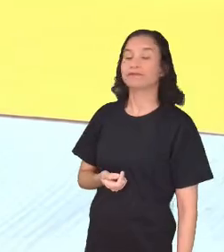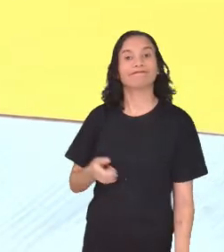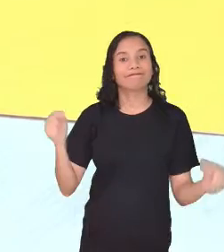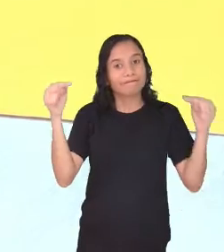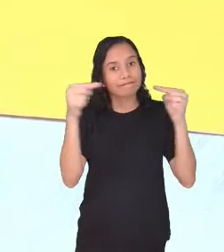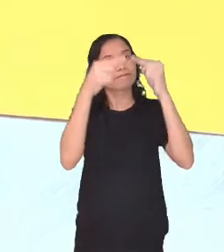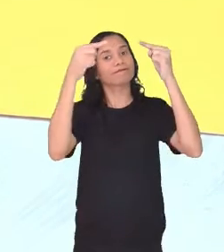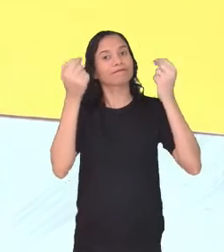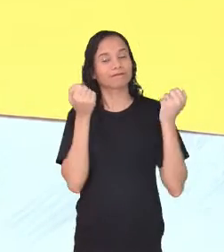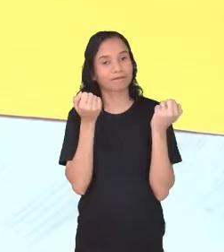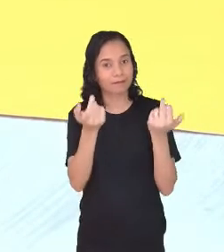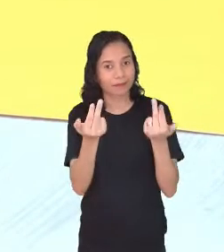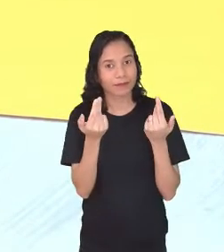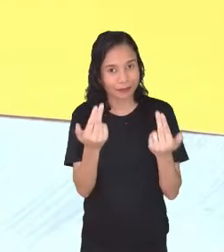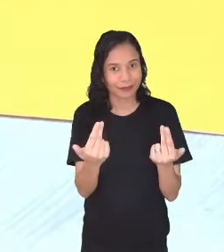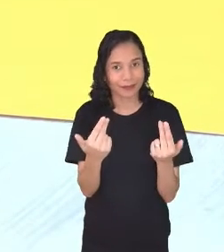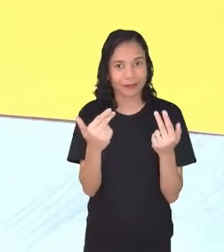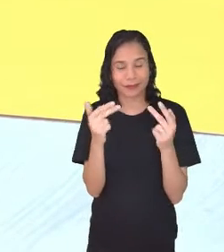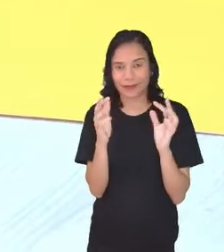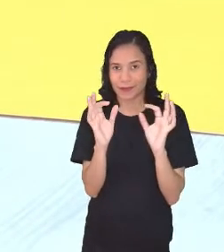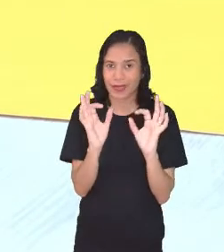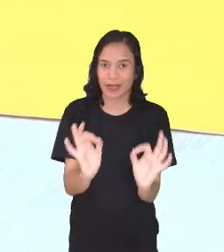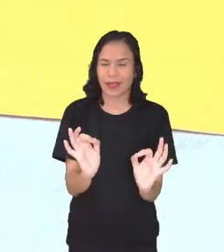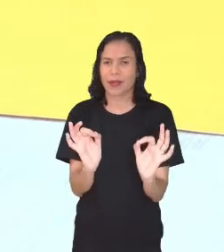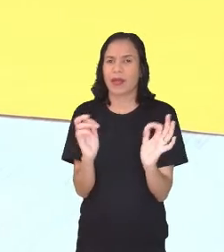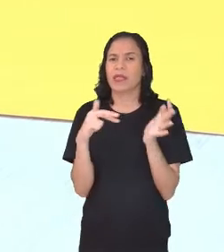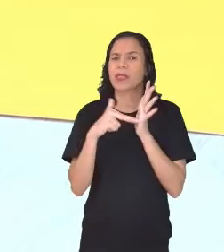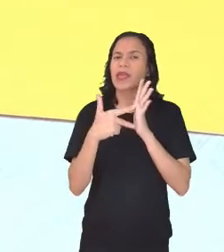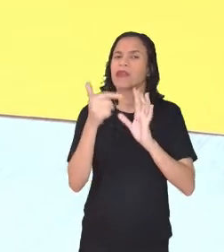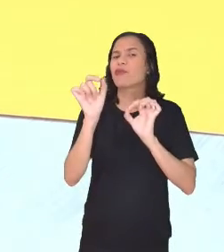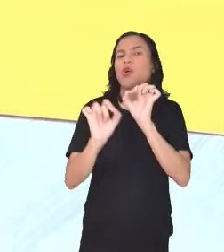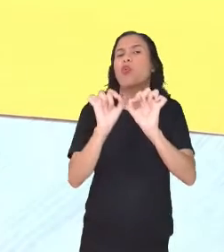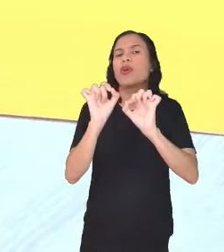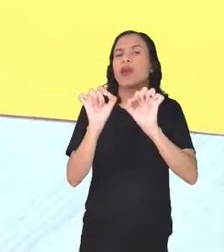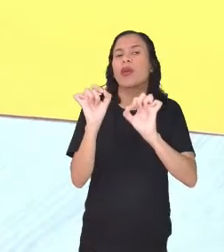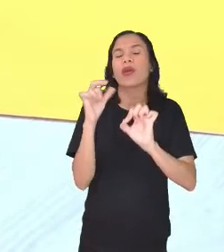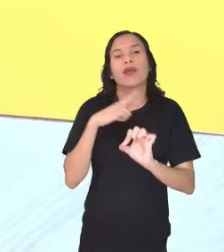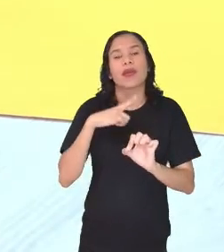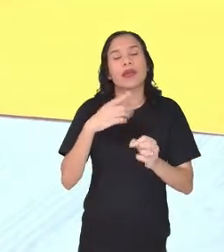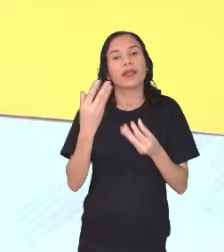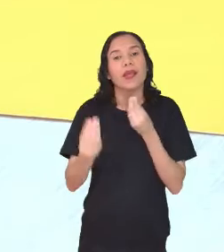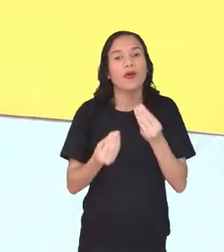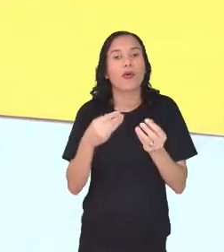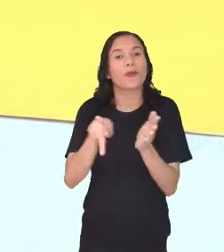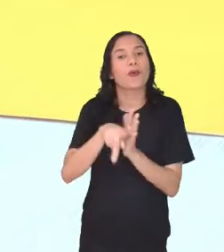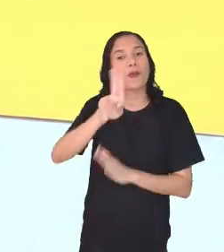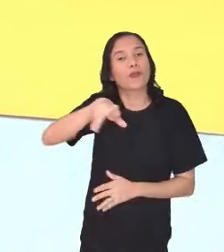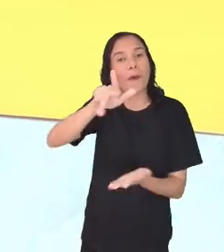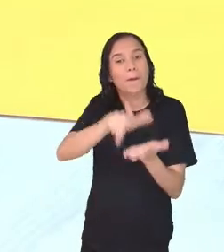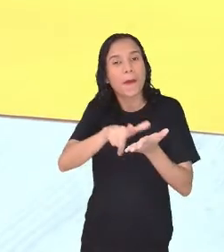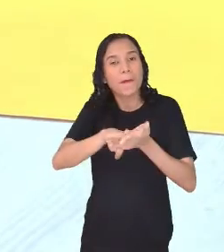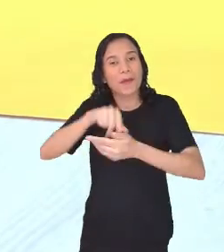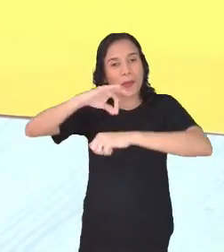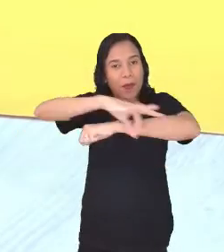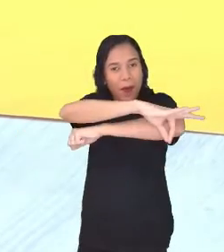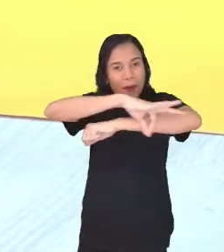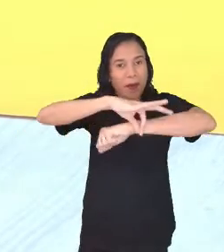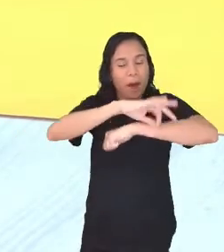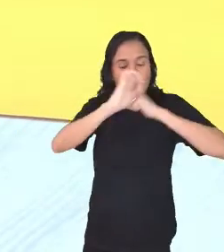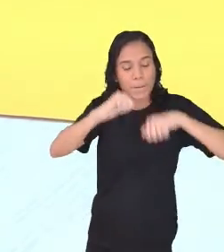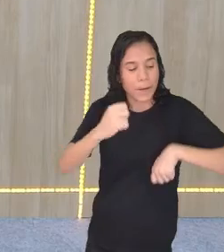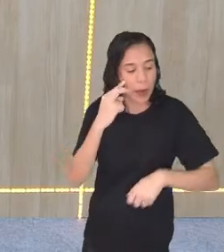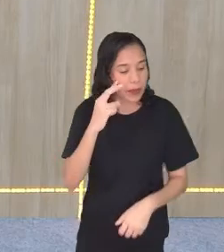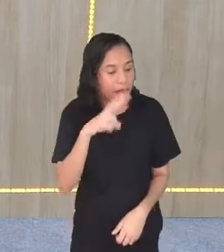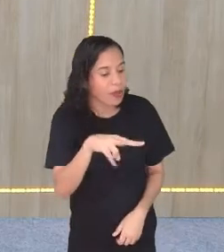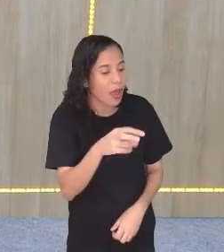Bate certinho, tá? O que que isso significa? Que eu tenho um transferidor de papel e eu posso medir. Você pode chegar e